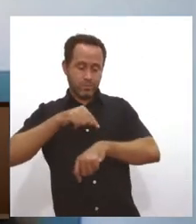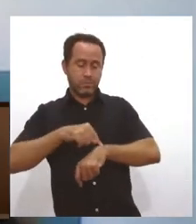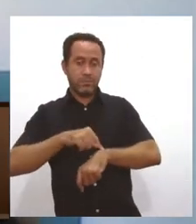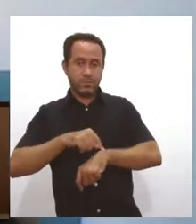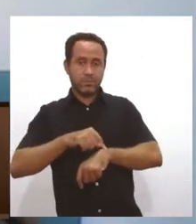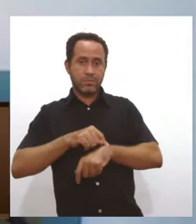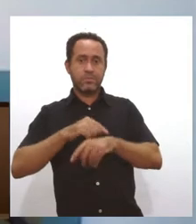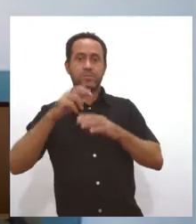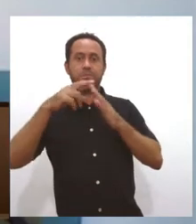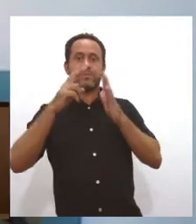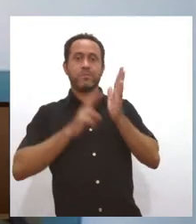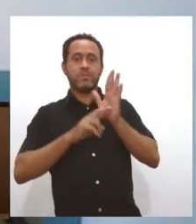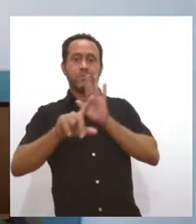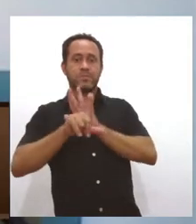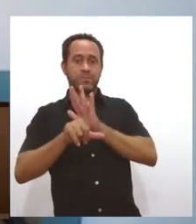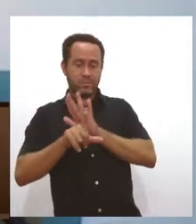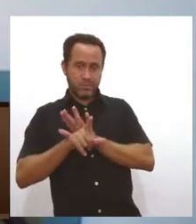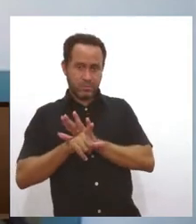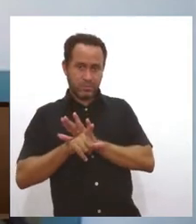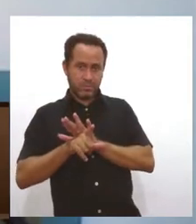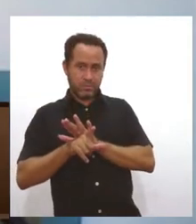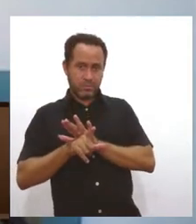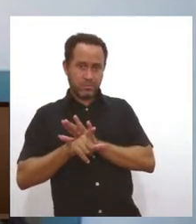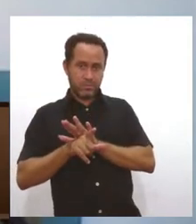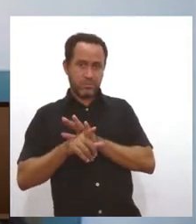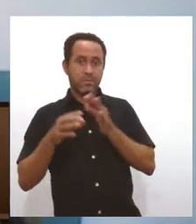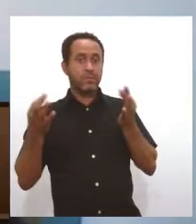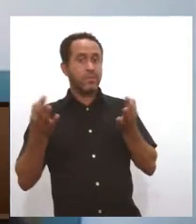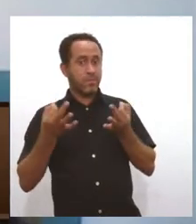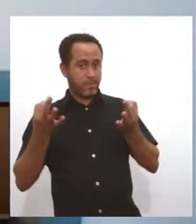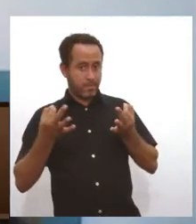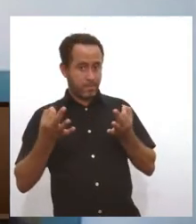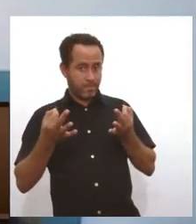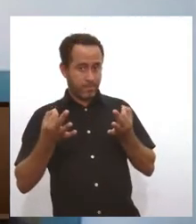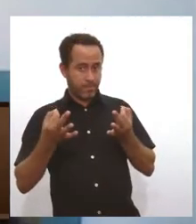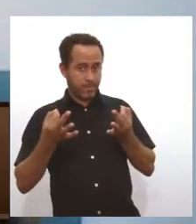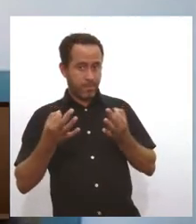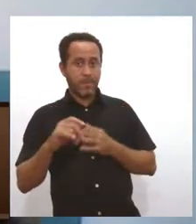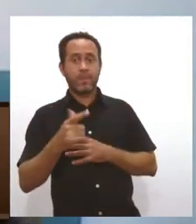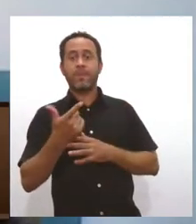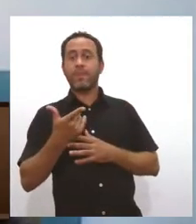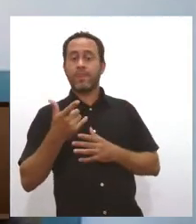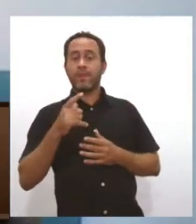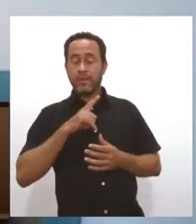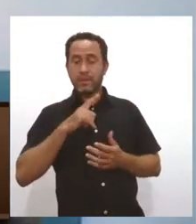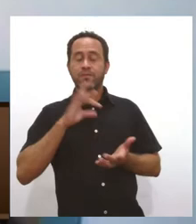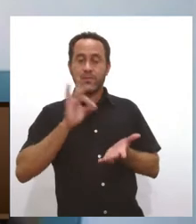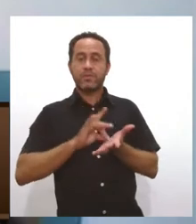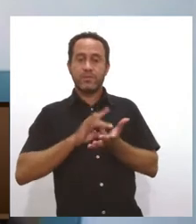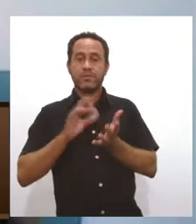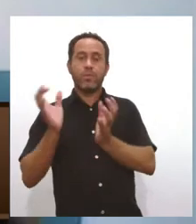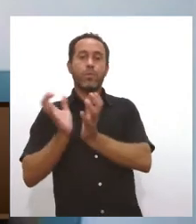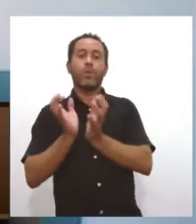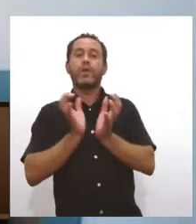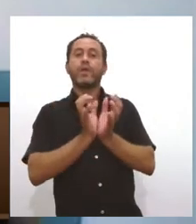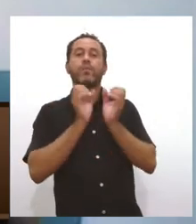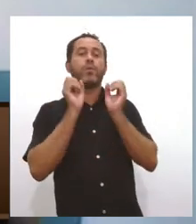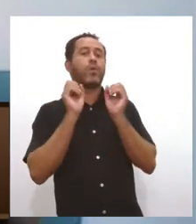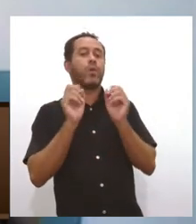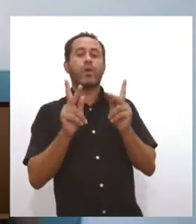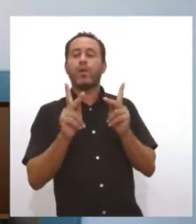burocracia, ela seria perfeita, né? Se nós tivéssemos, de fato, equipes prontas, né?